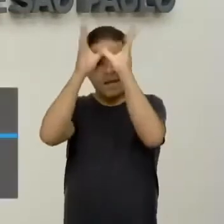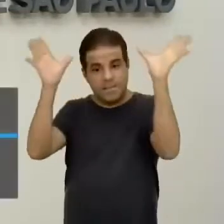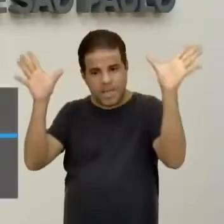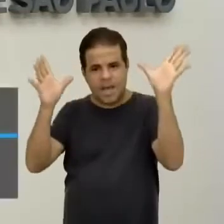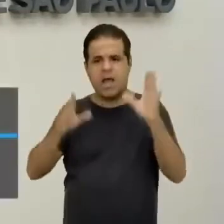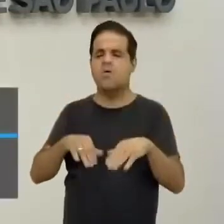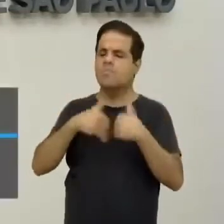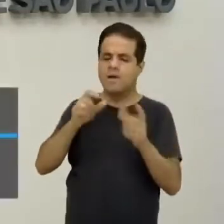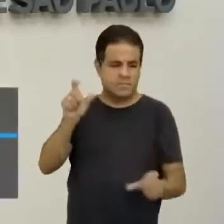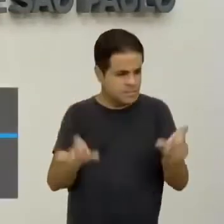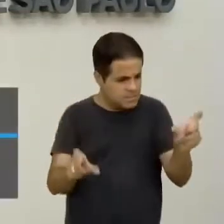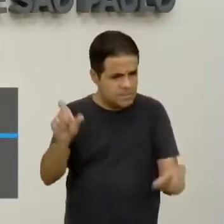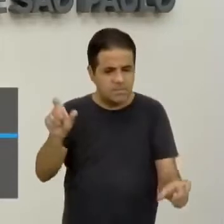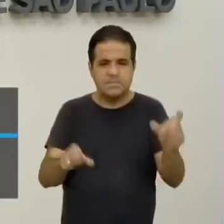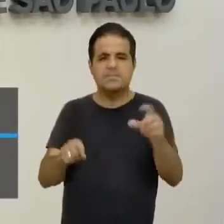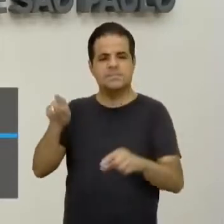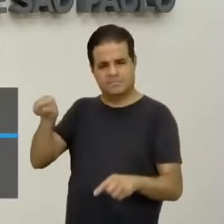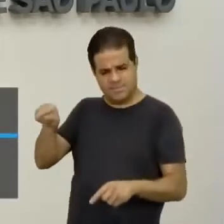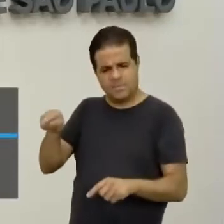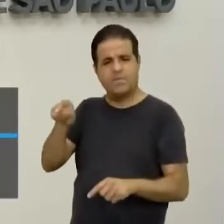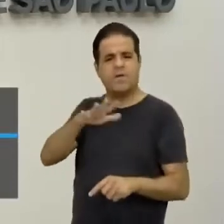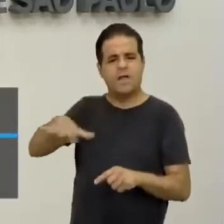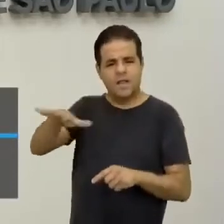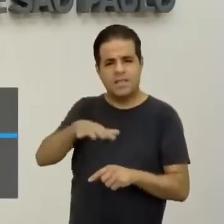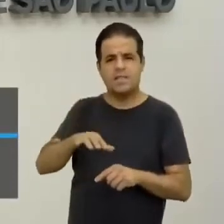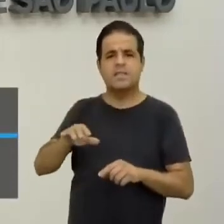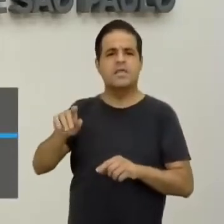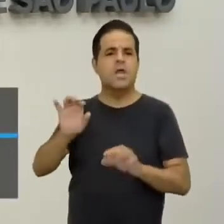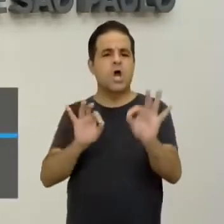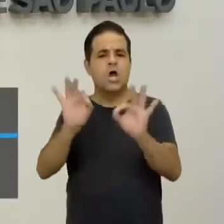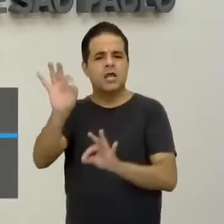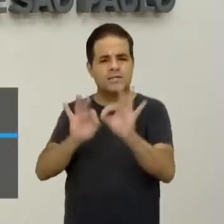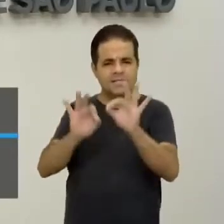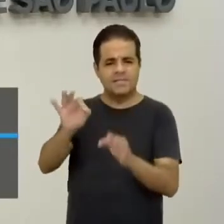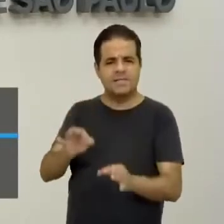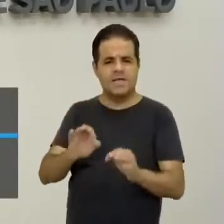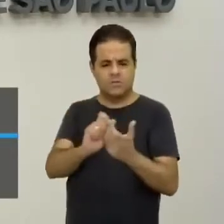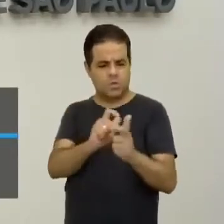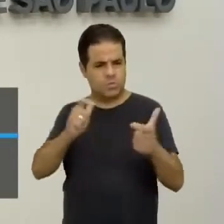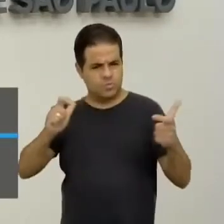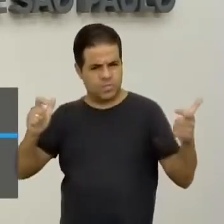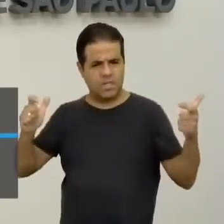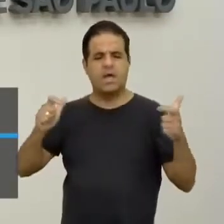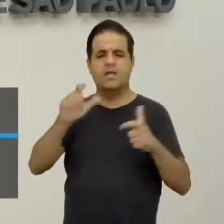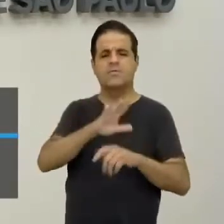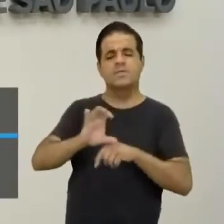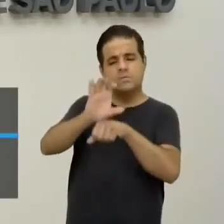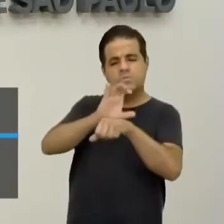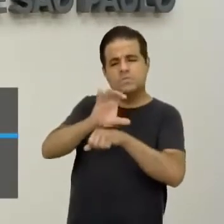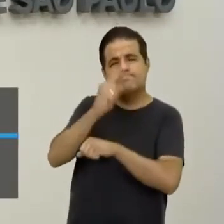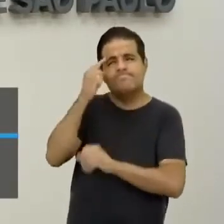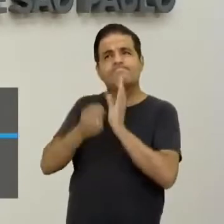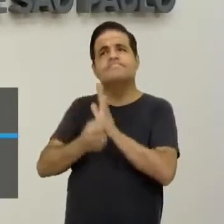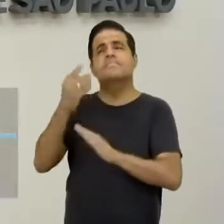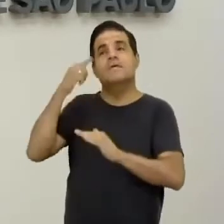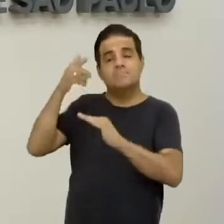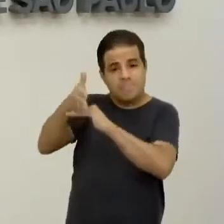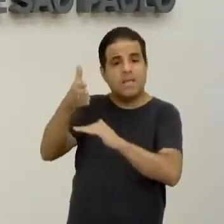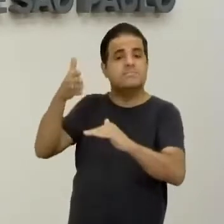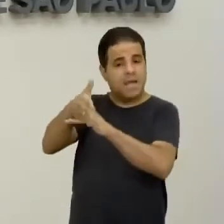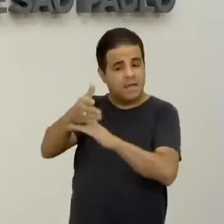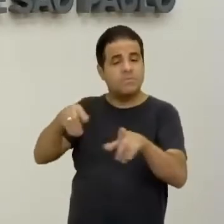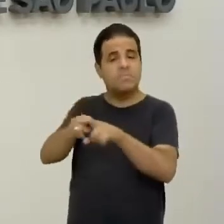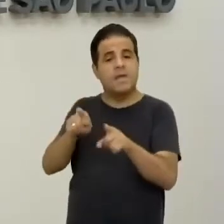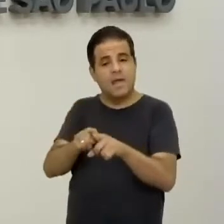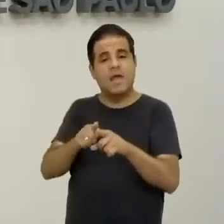os agentes que estavam ali orquestrando, estruturando essa Constituição, eles também participaram,